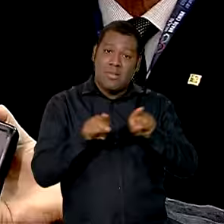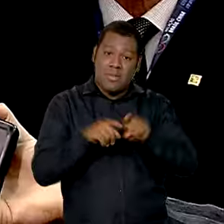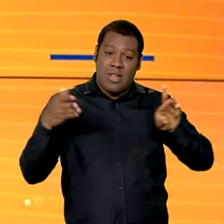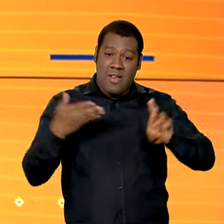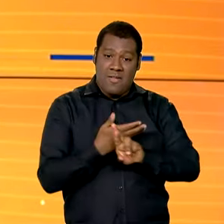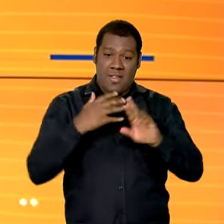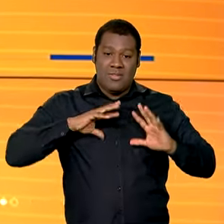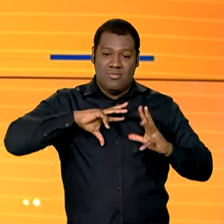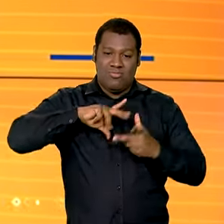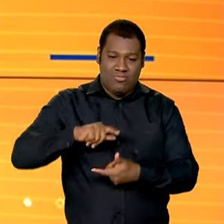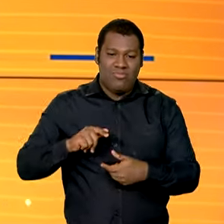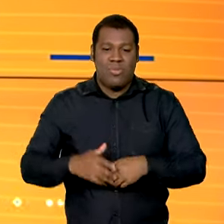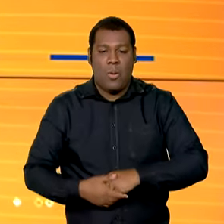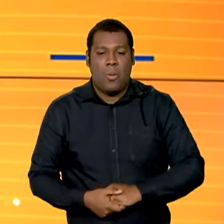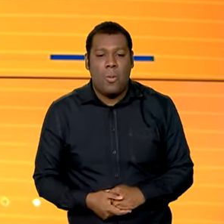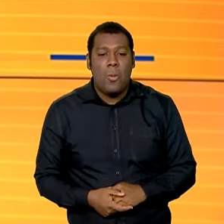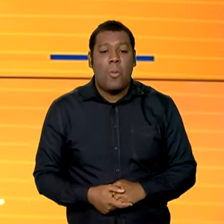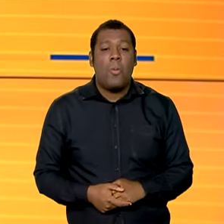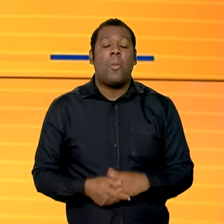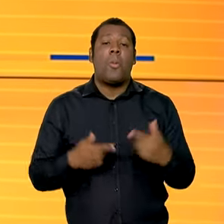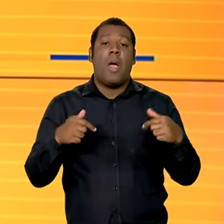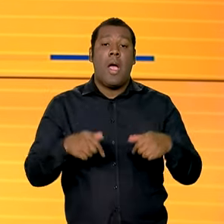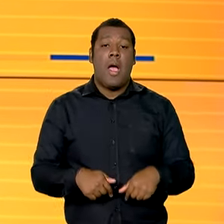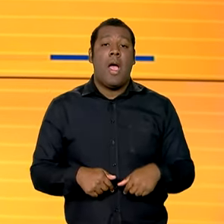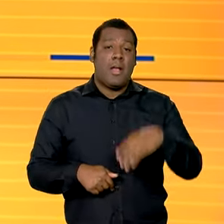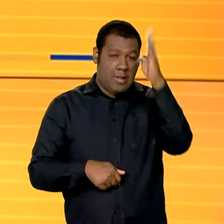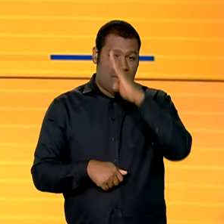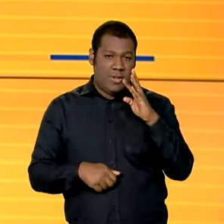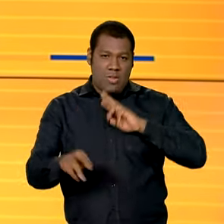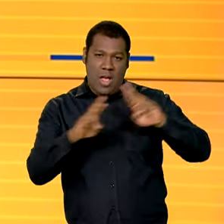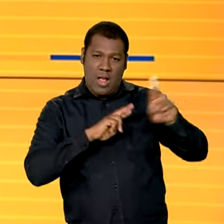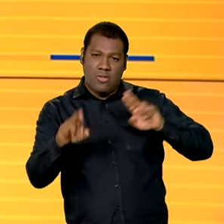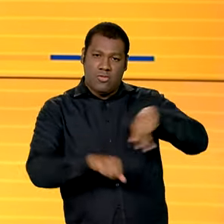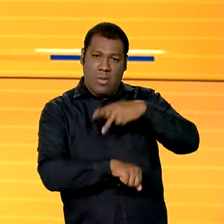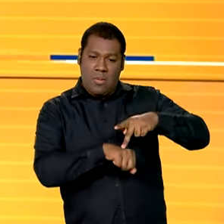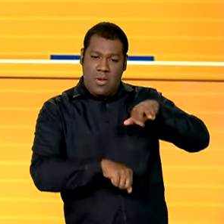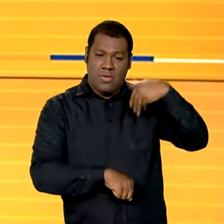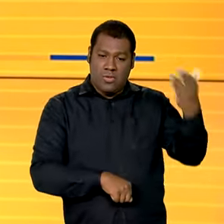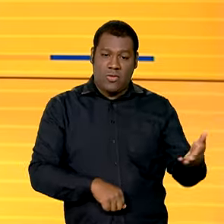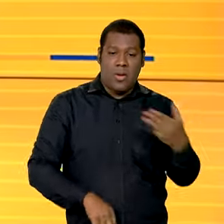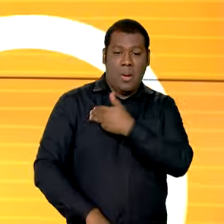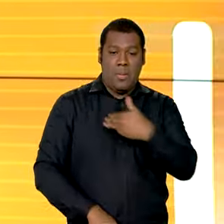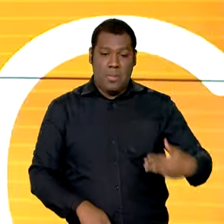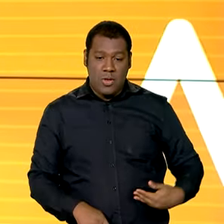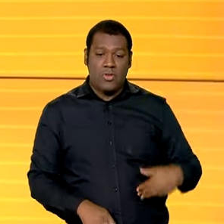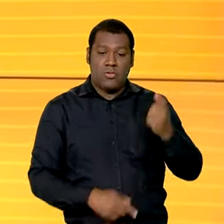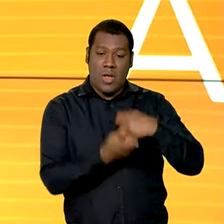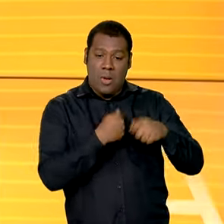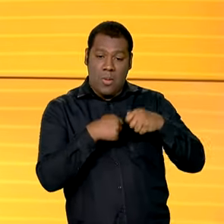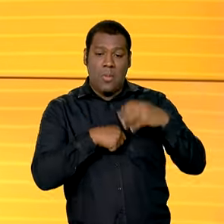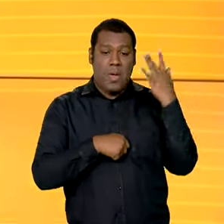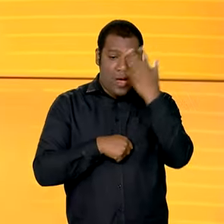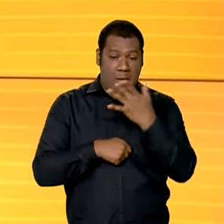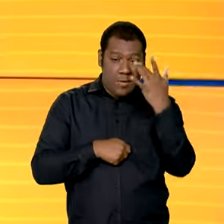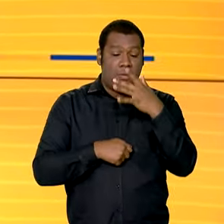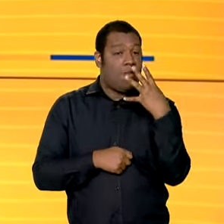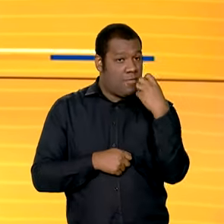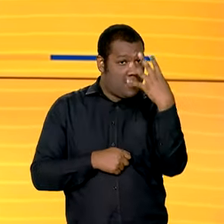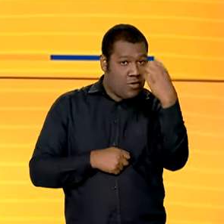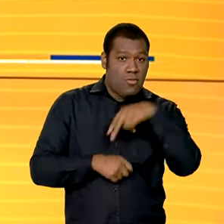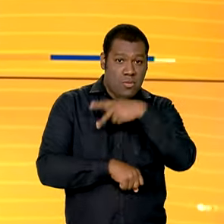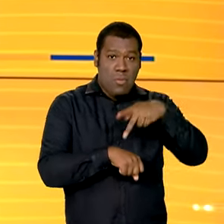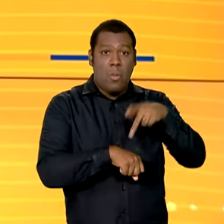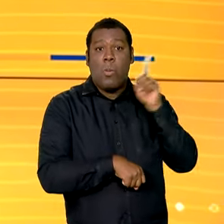mais. E ainda sobre a relação com outros países, o ministro da Fazenda, Fernando Haddad, está nos Estados Unidos